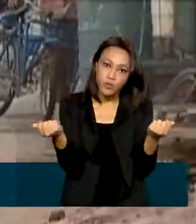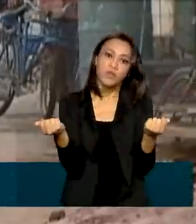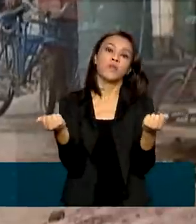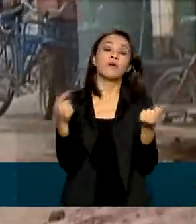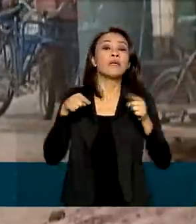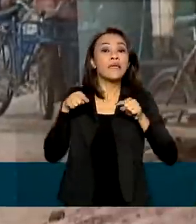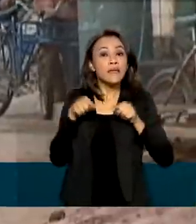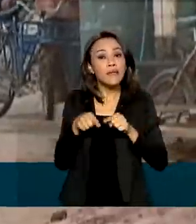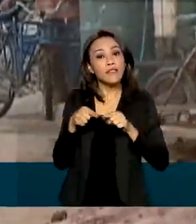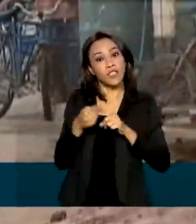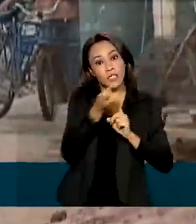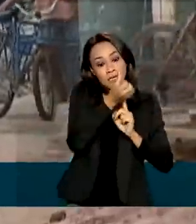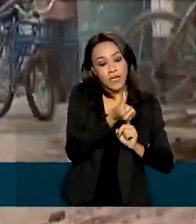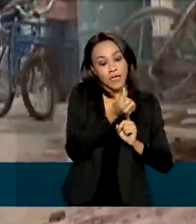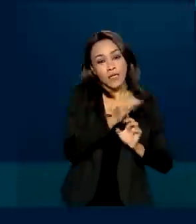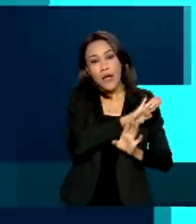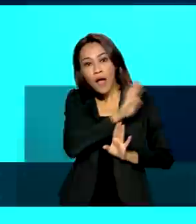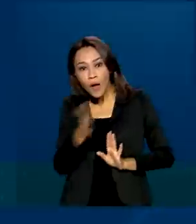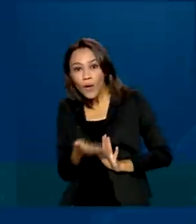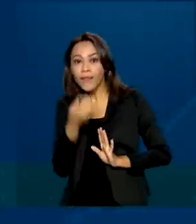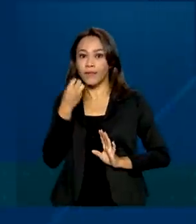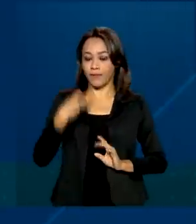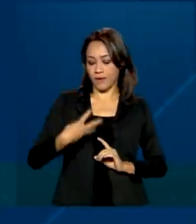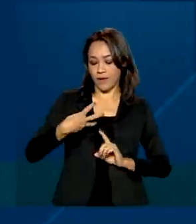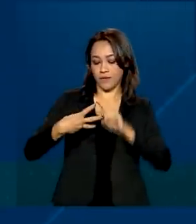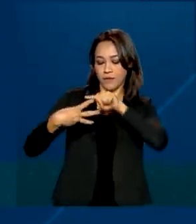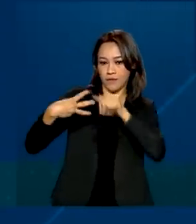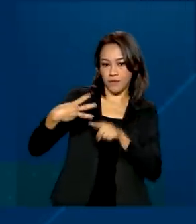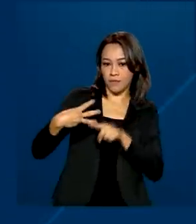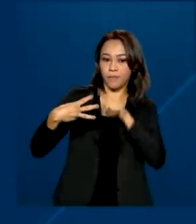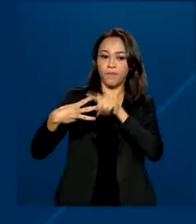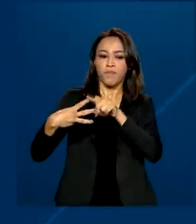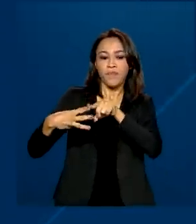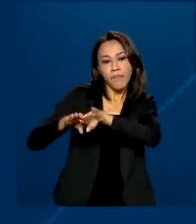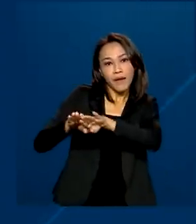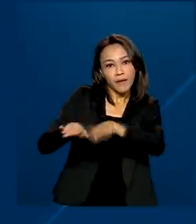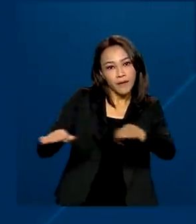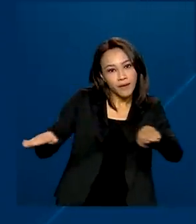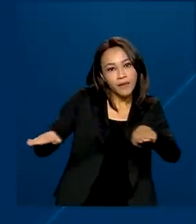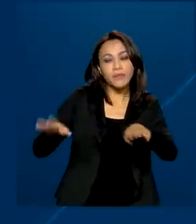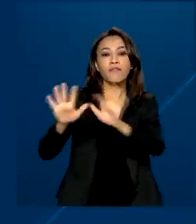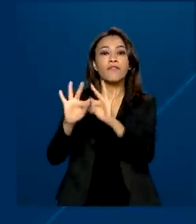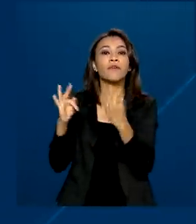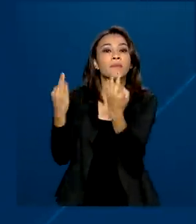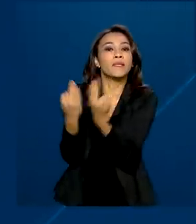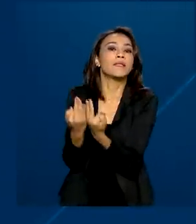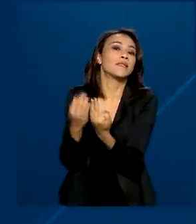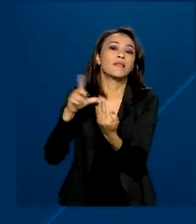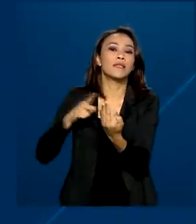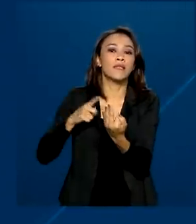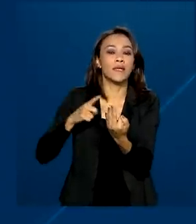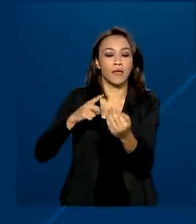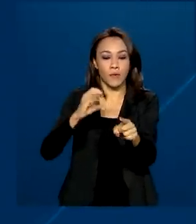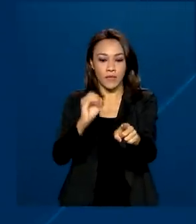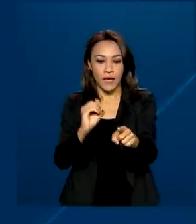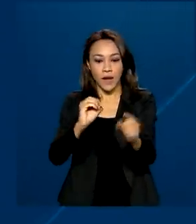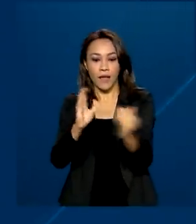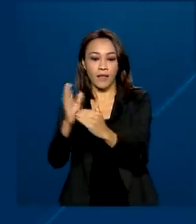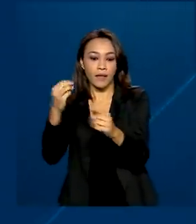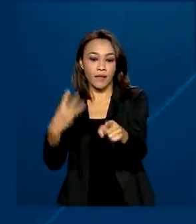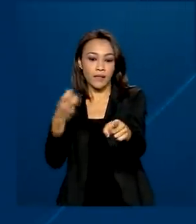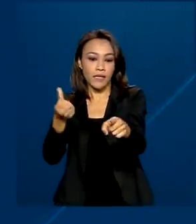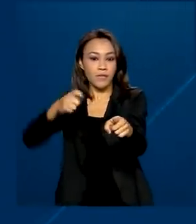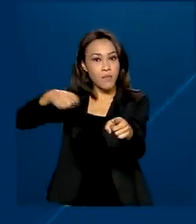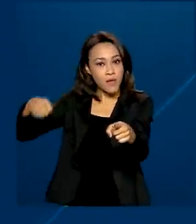que passam de seis para três. Benefício Primeira Infância. Contempla famílias com crianças entre 0 e 36 meses